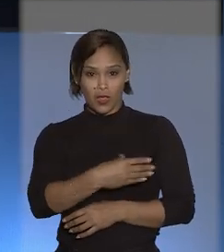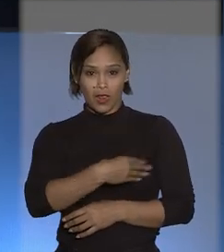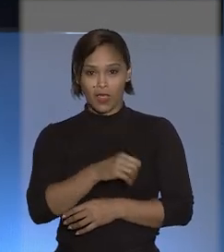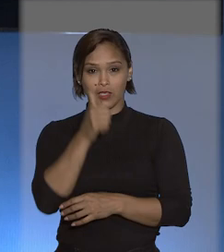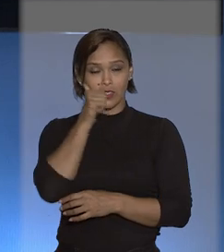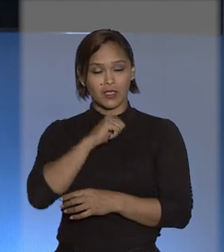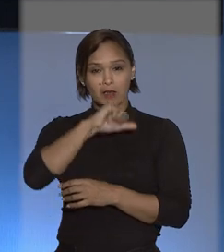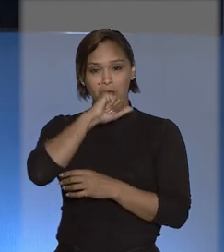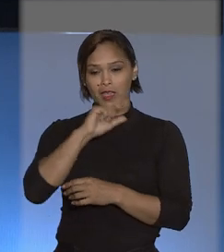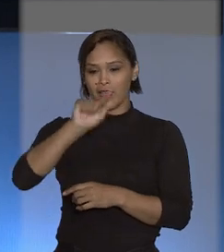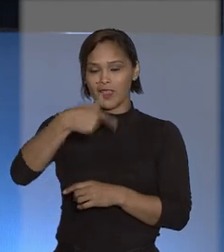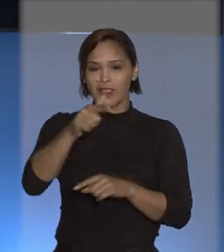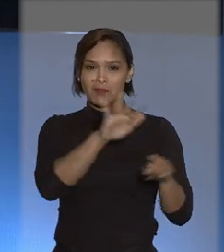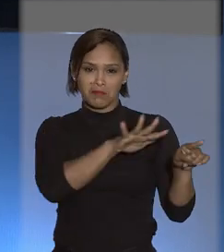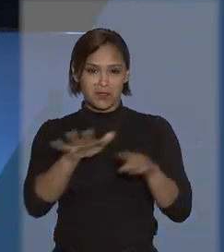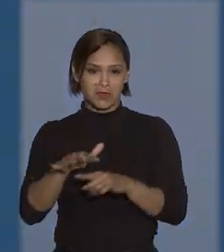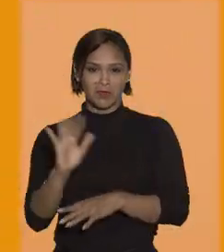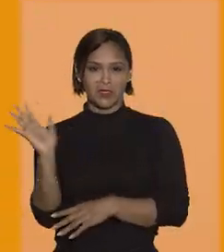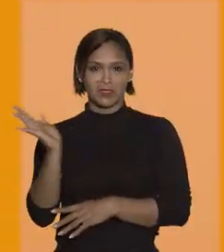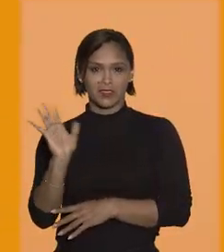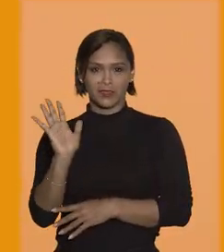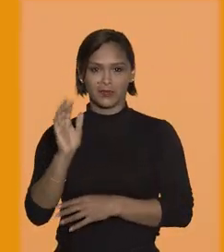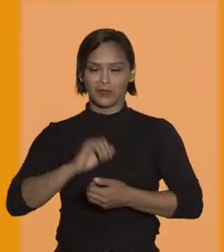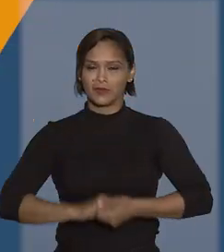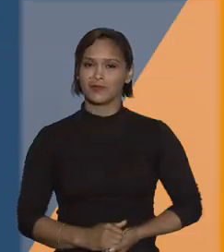Até a próxima semana. Tchau!